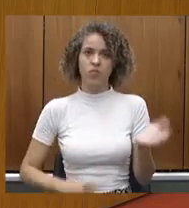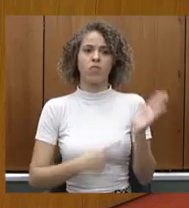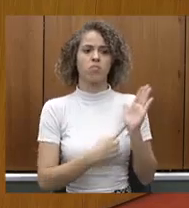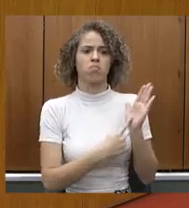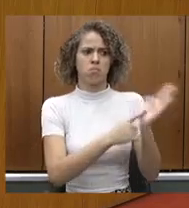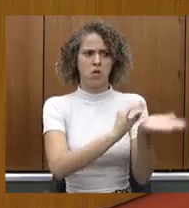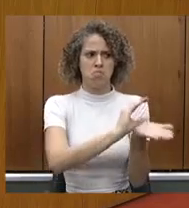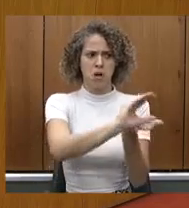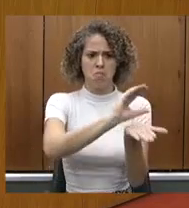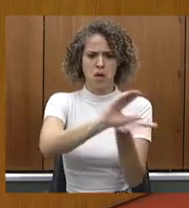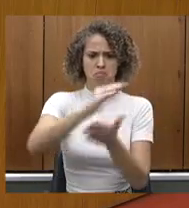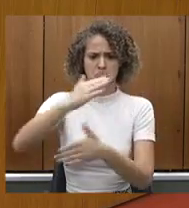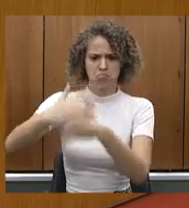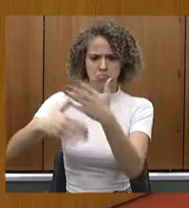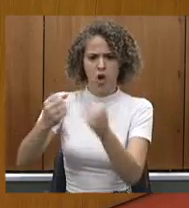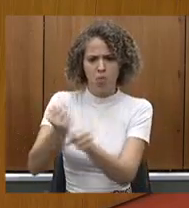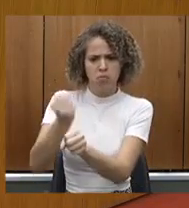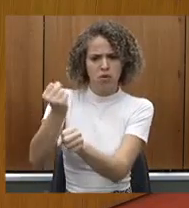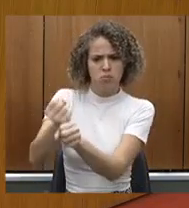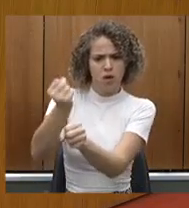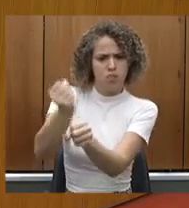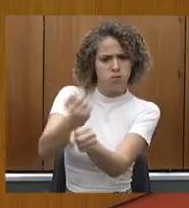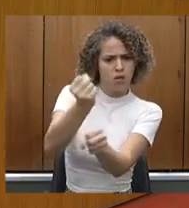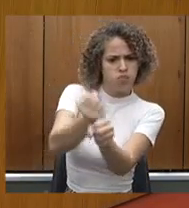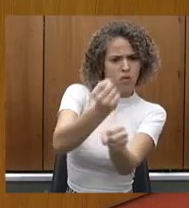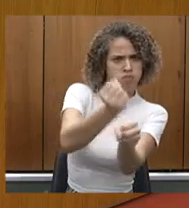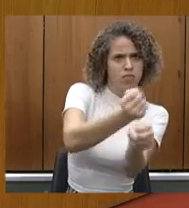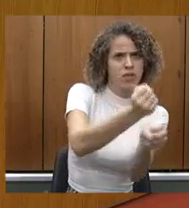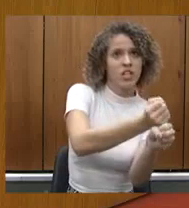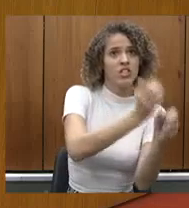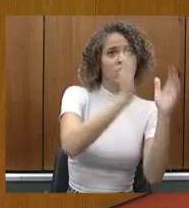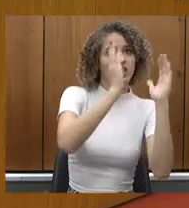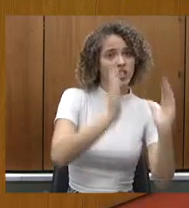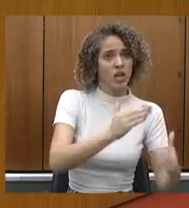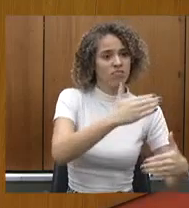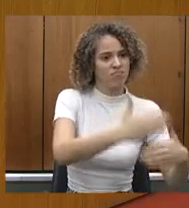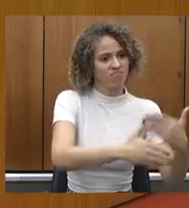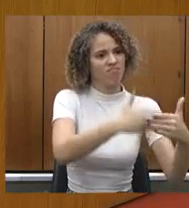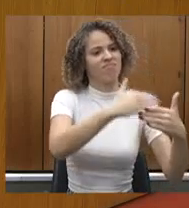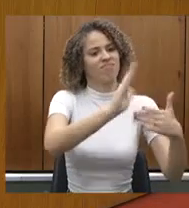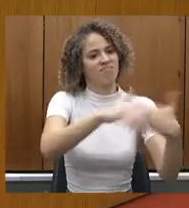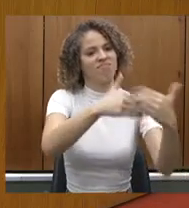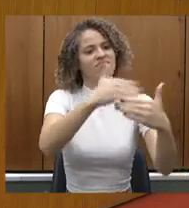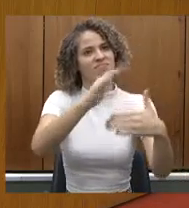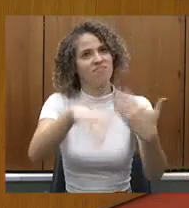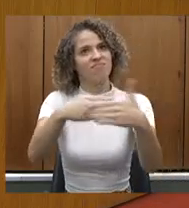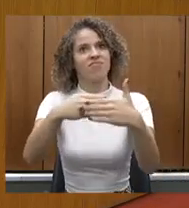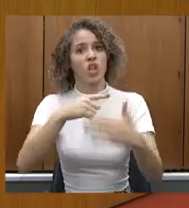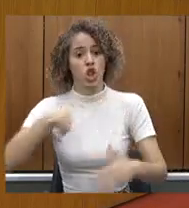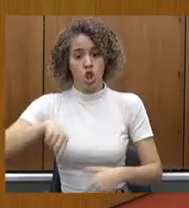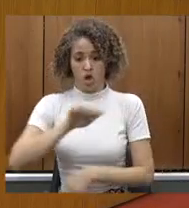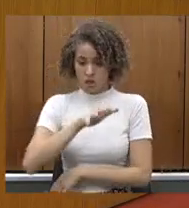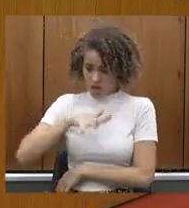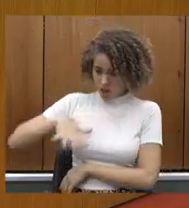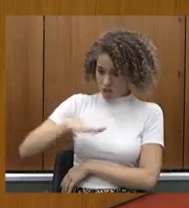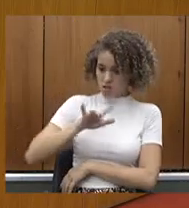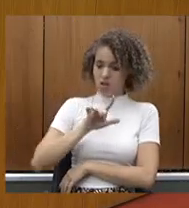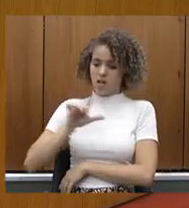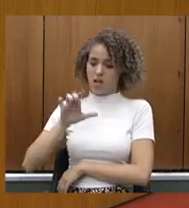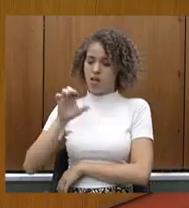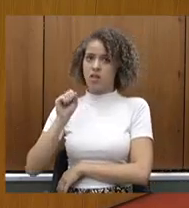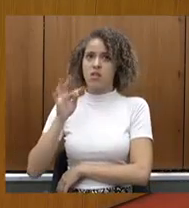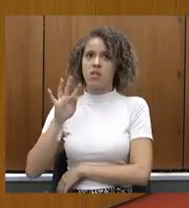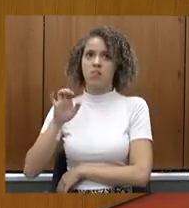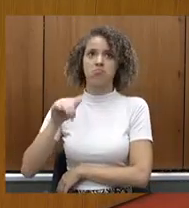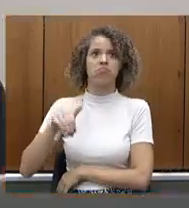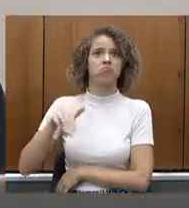para que a obra fosse realmente retomada e já está em fase de acabamento. Então, a nossa região, que é a que mais